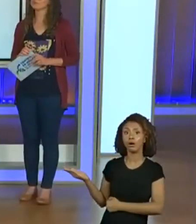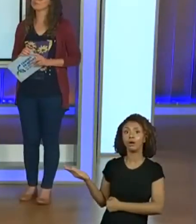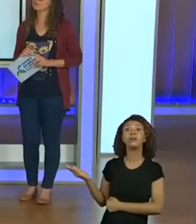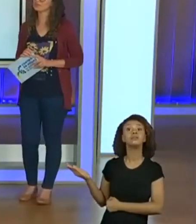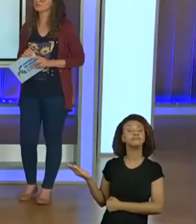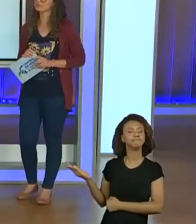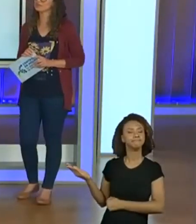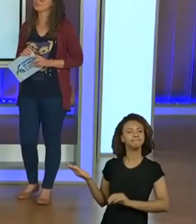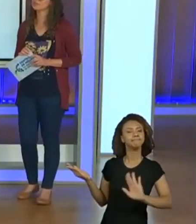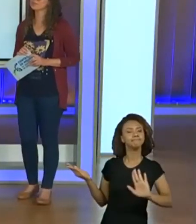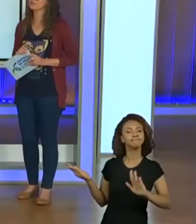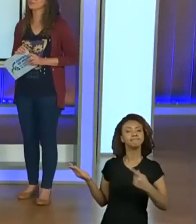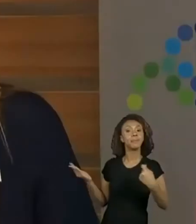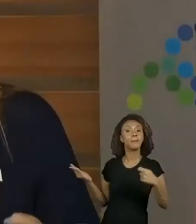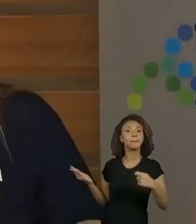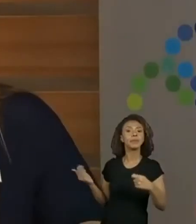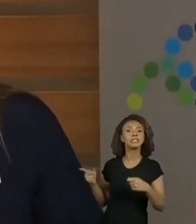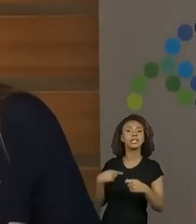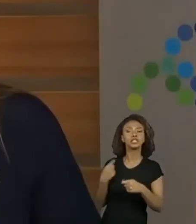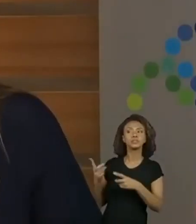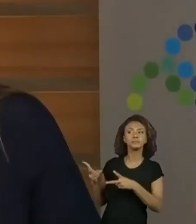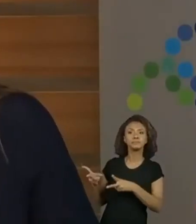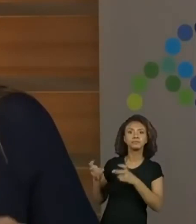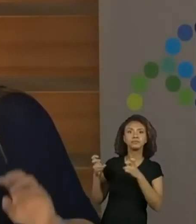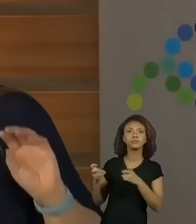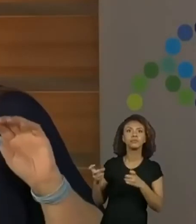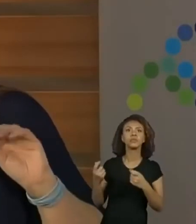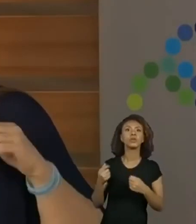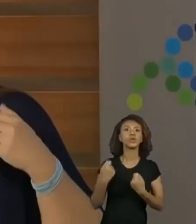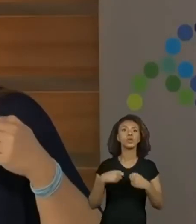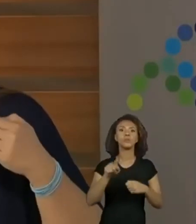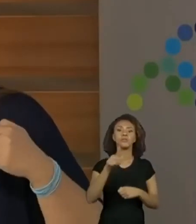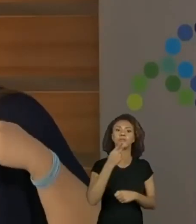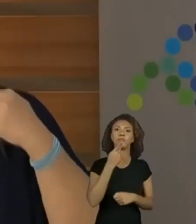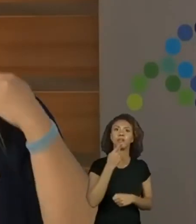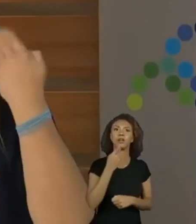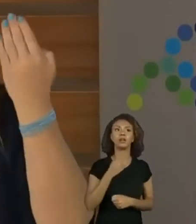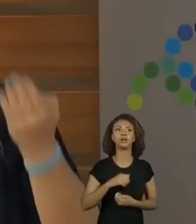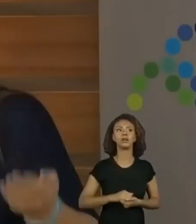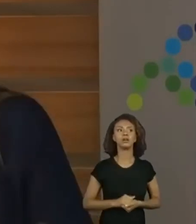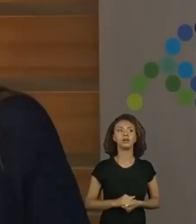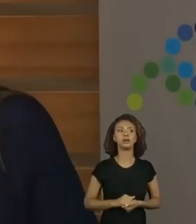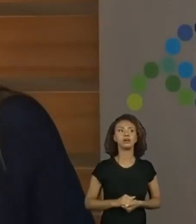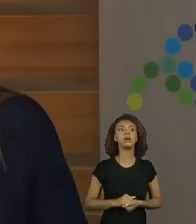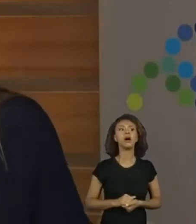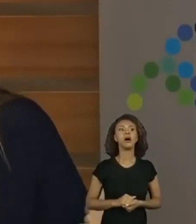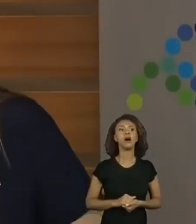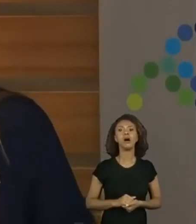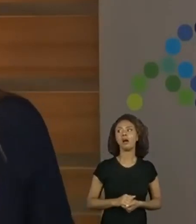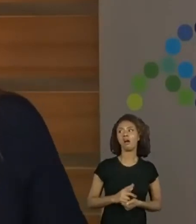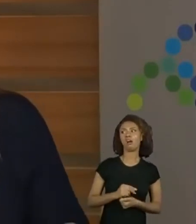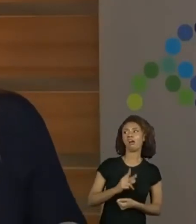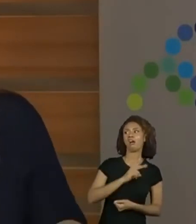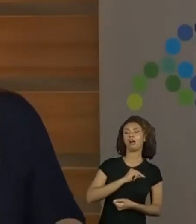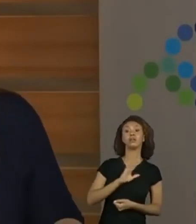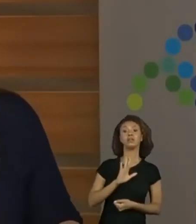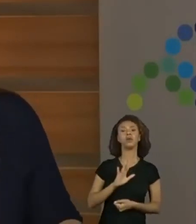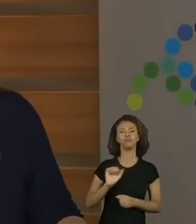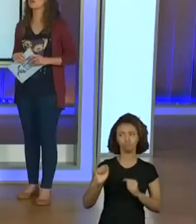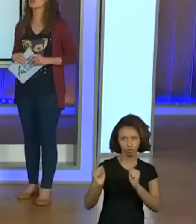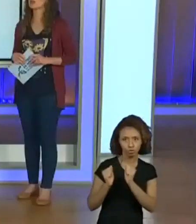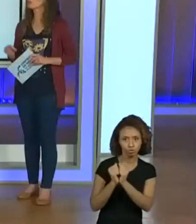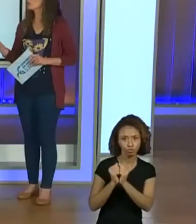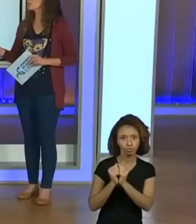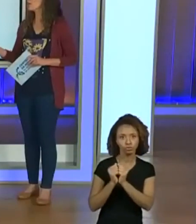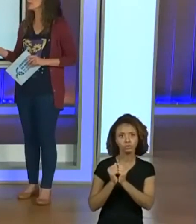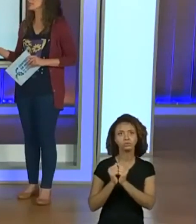A gente precisa perceber. A gente não precisa dizer, nossa. A gente precisa construir junto com ela. Vamos ajudar ela? Vamos ajudar.